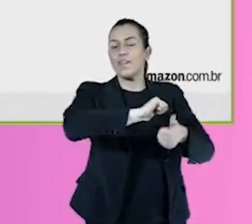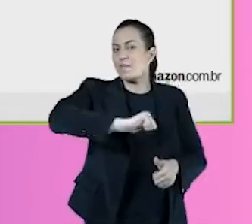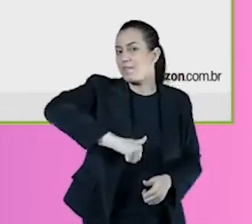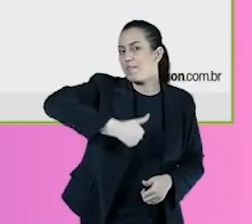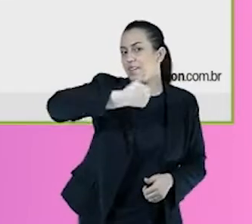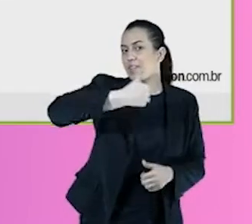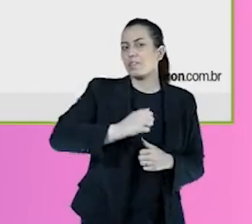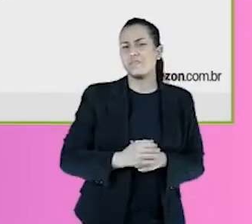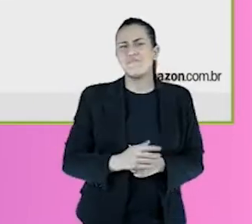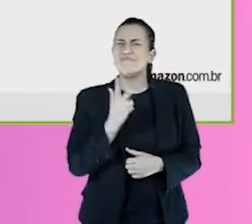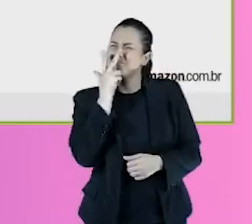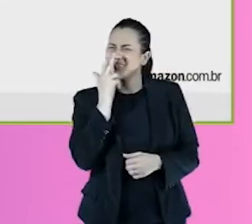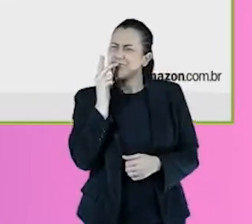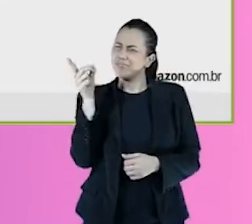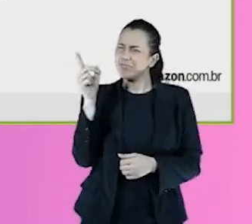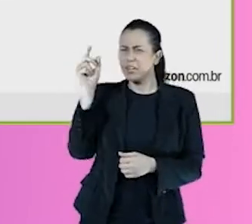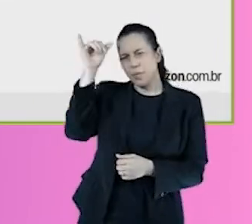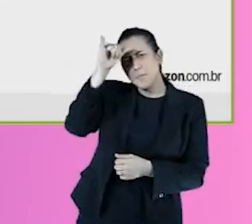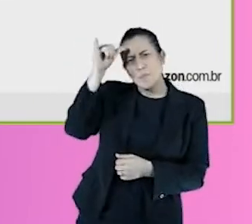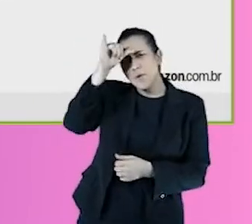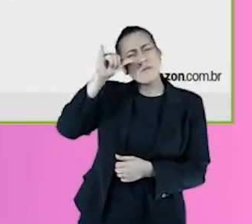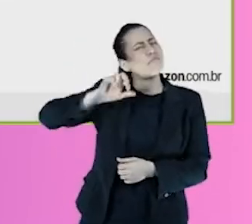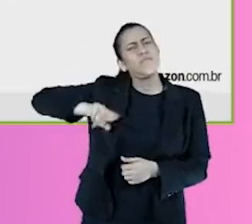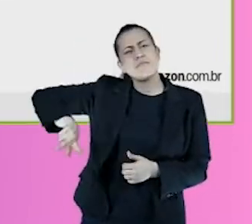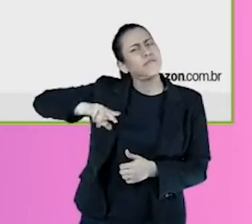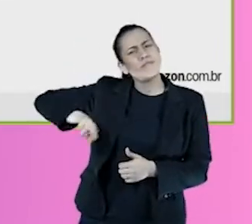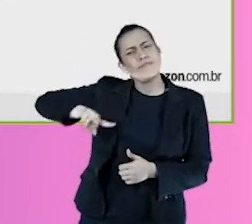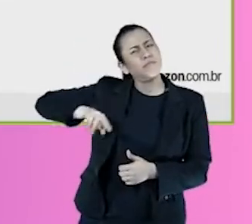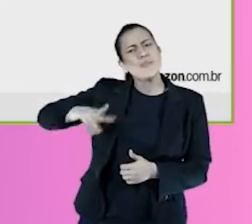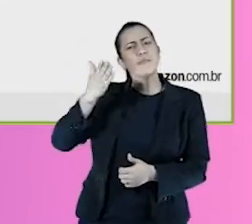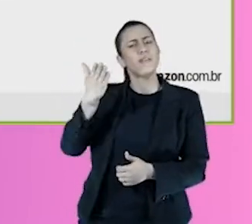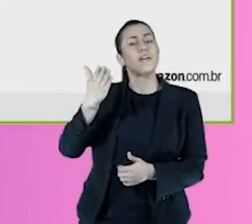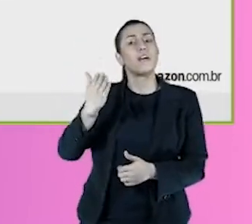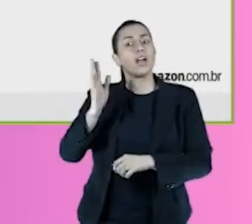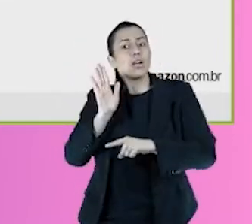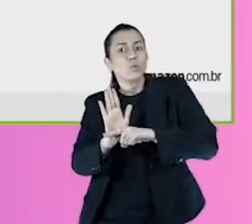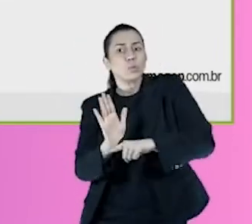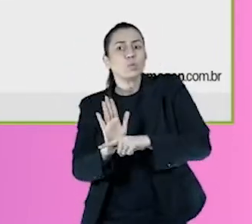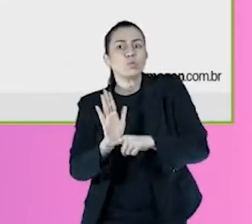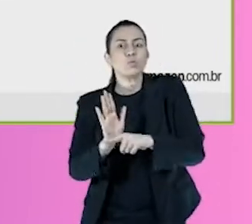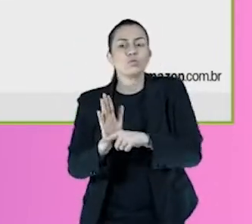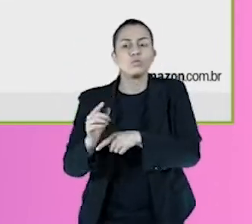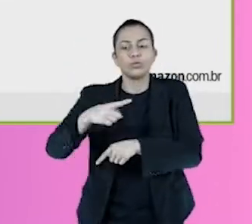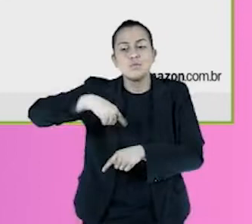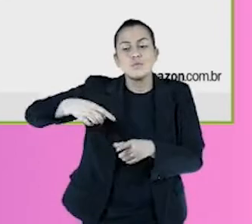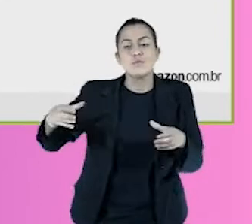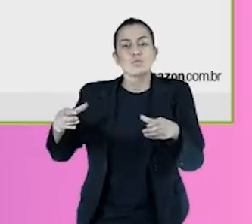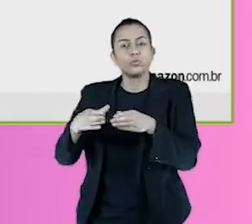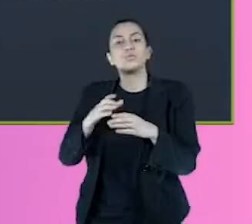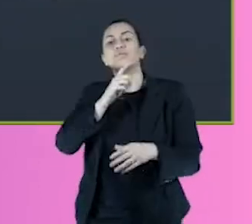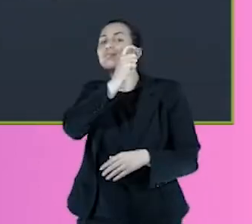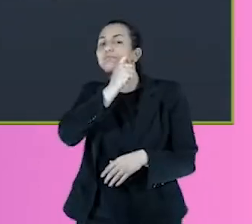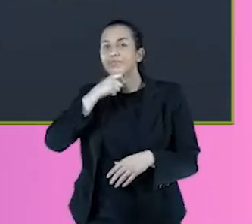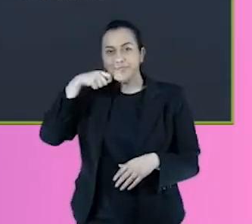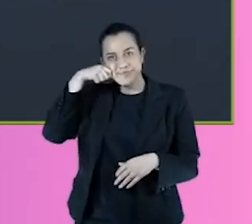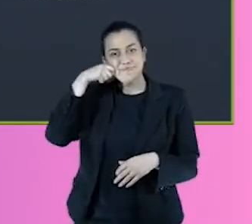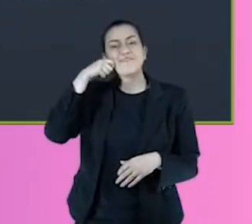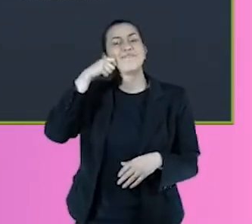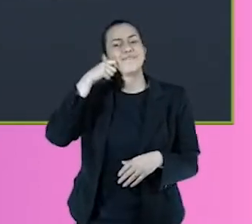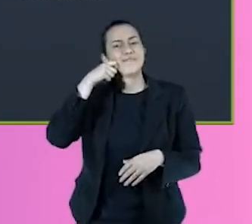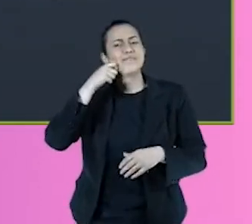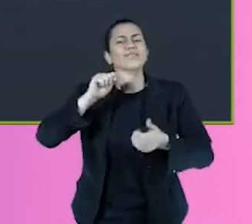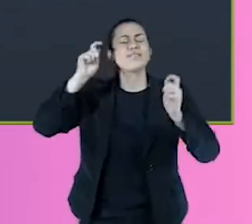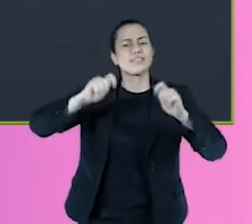básico que isso pareça, isso é o que move, né, os negócios, isso é uma grande inspiração de como move o nosso negócio hoje na Amazon, e isso pode ser extremamente